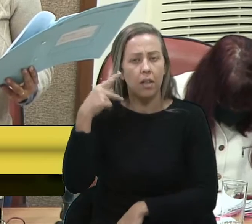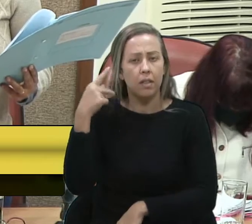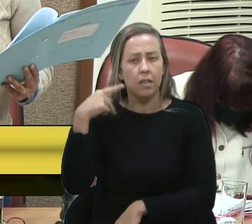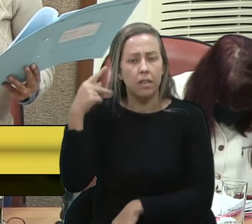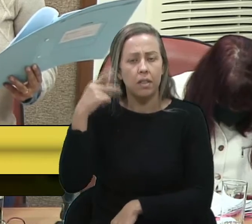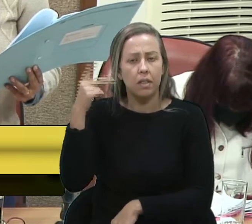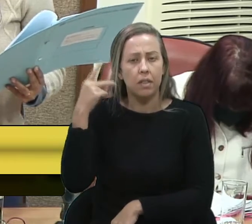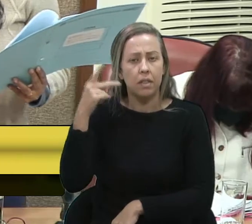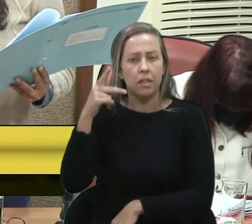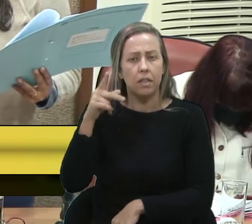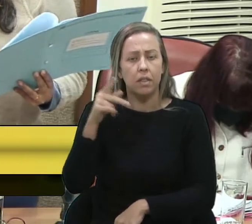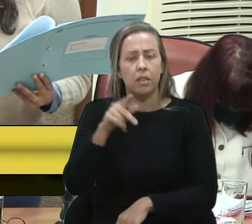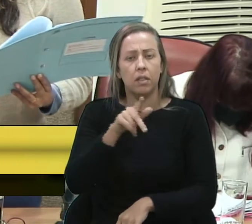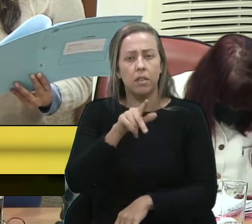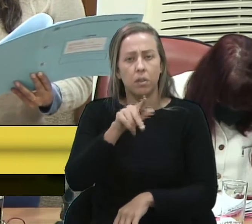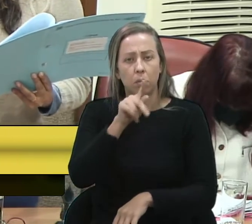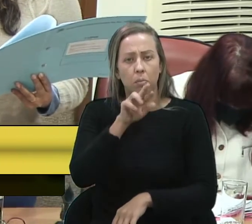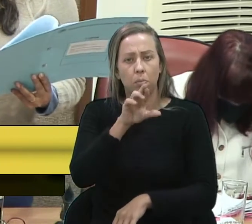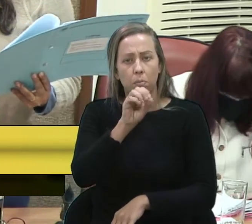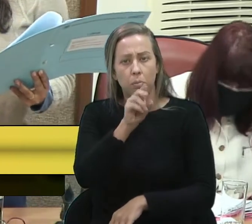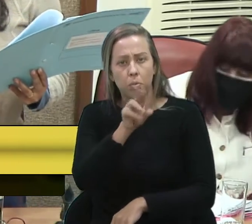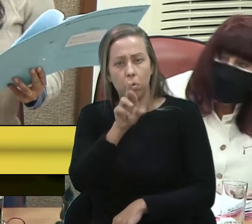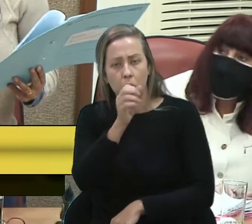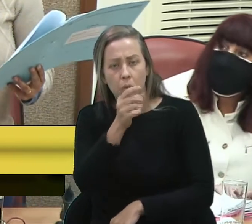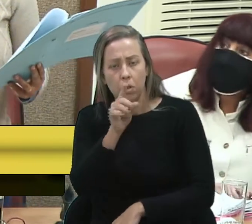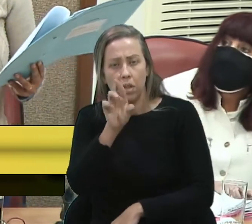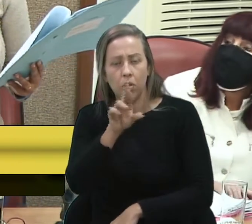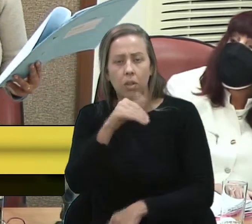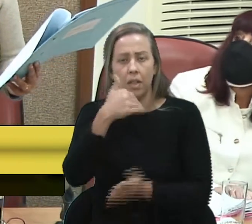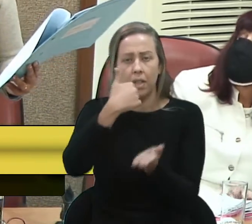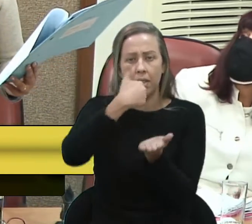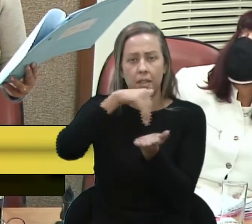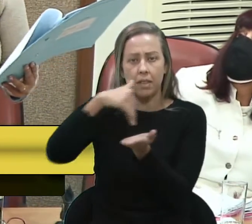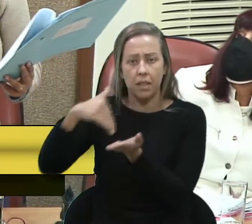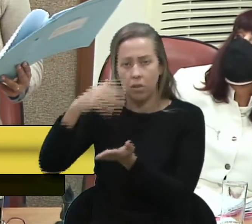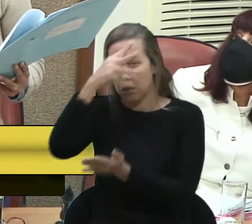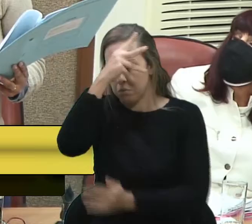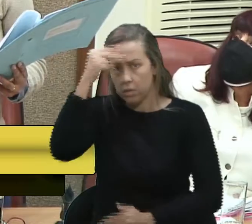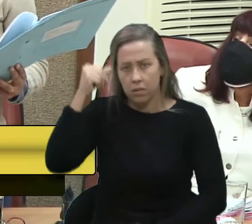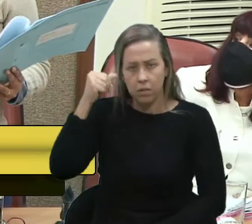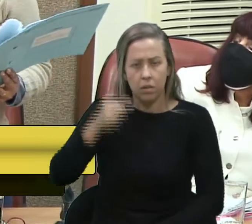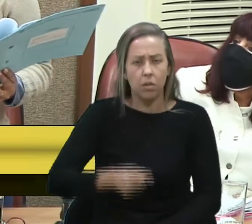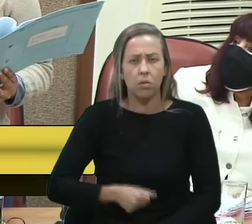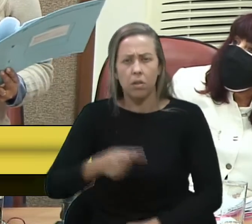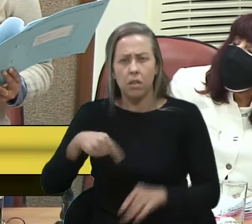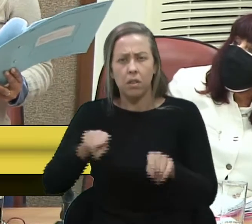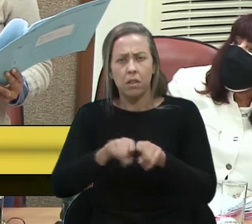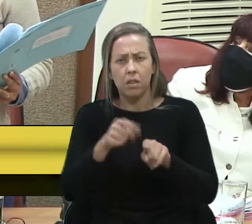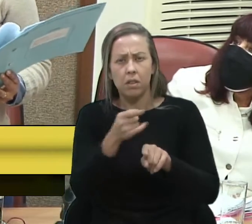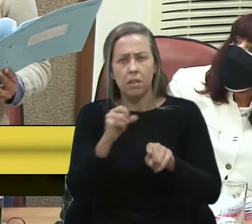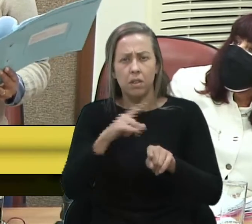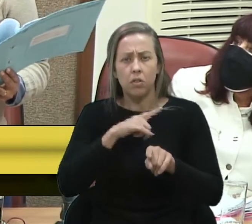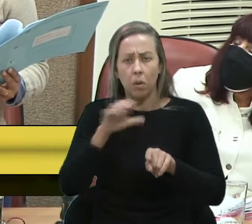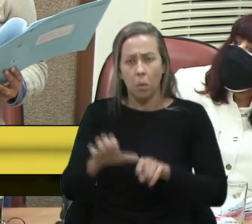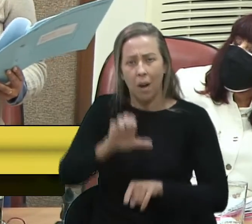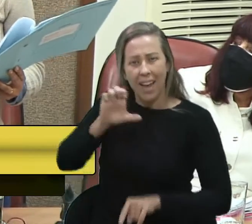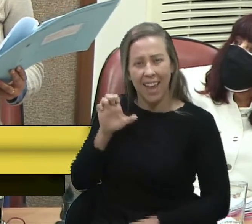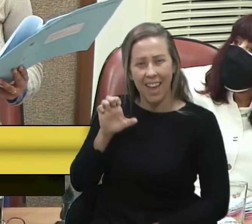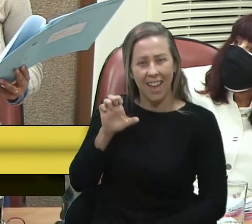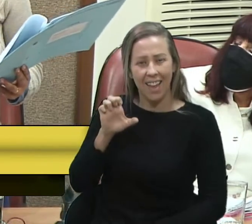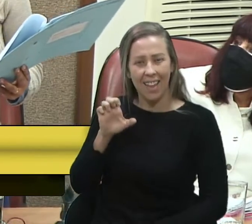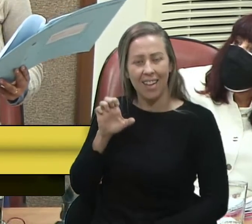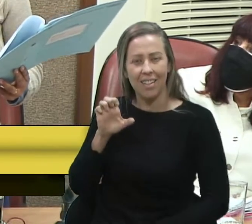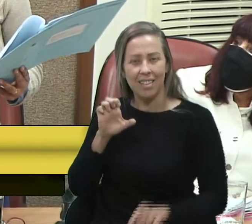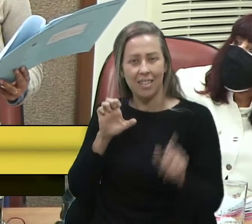procurador-geral e adjunto, secretários municipais. Ali, se não tiver um E, no final,